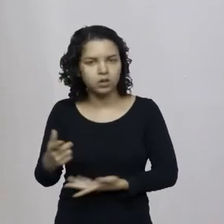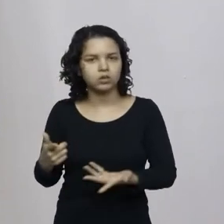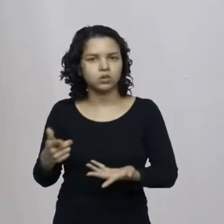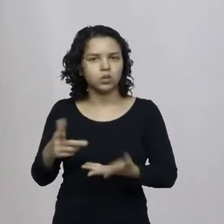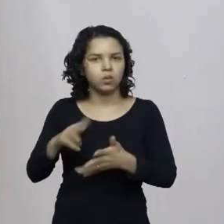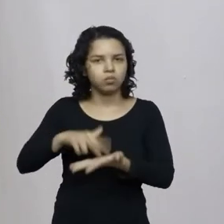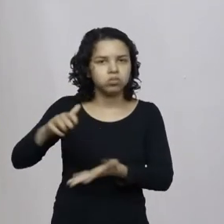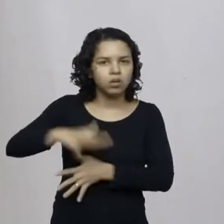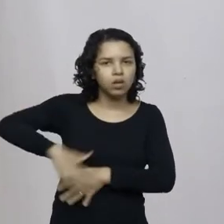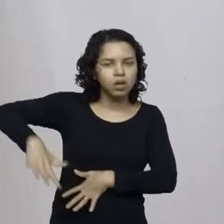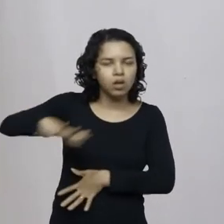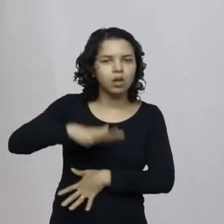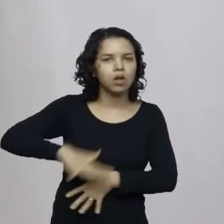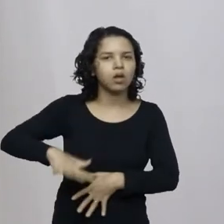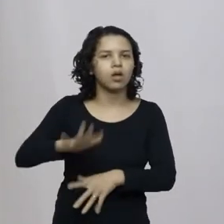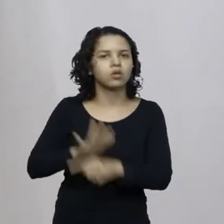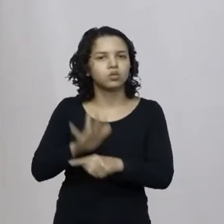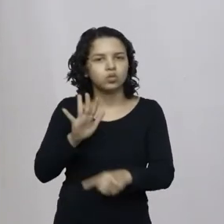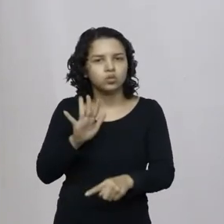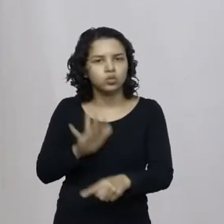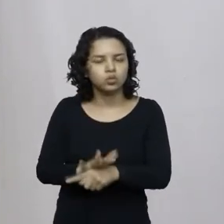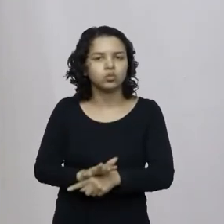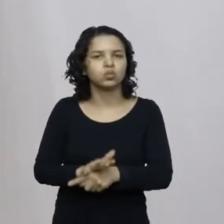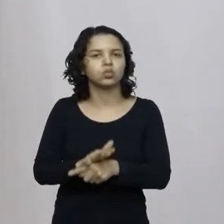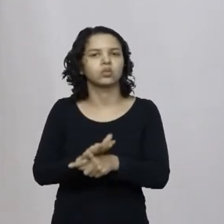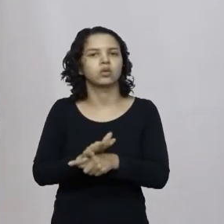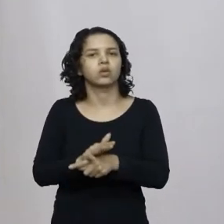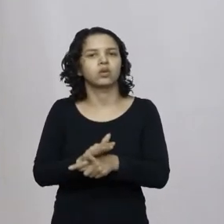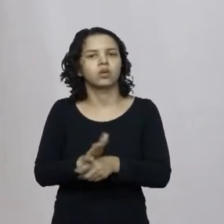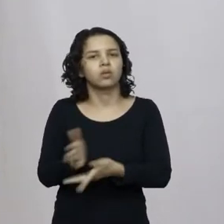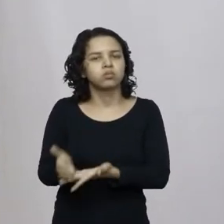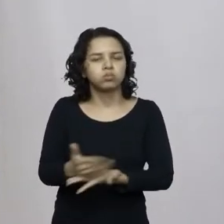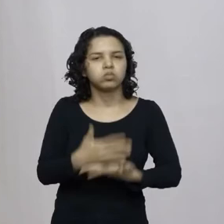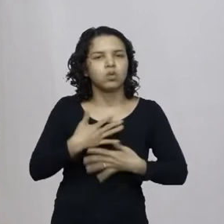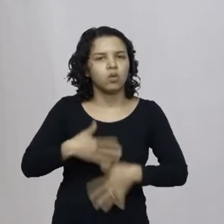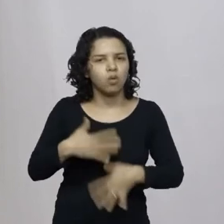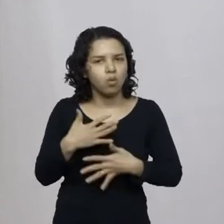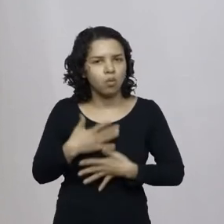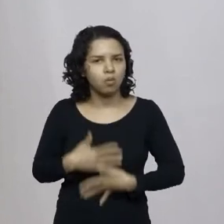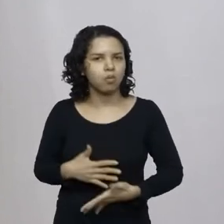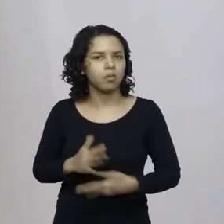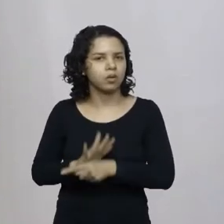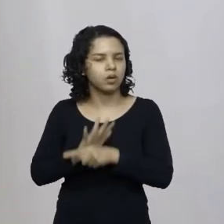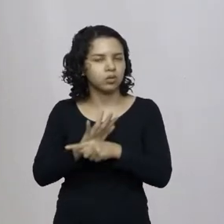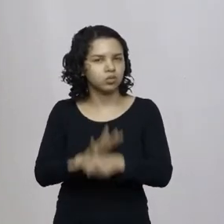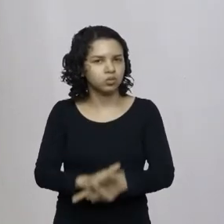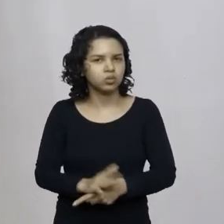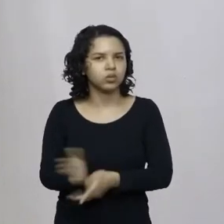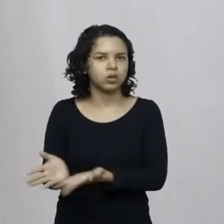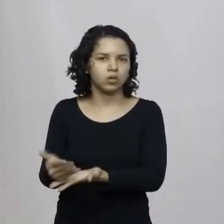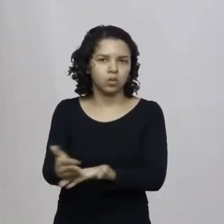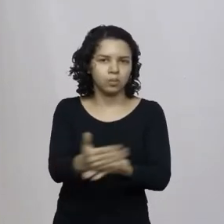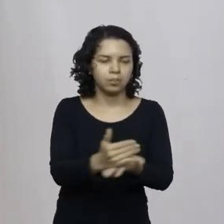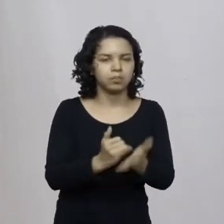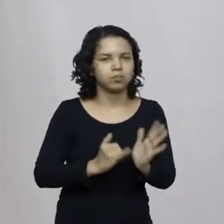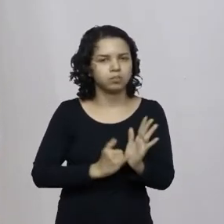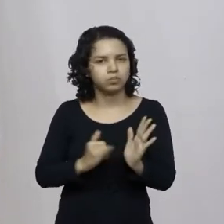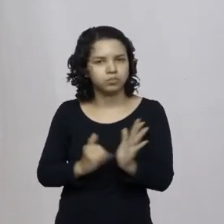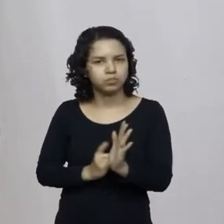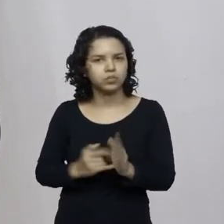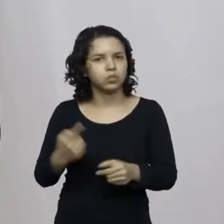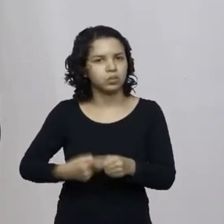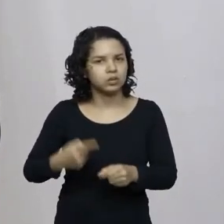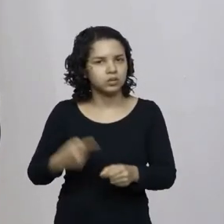coloca conforto dentro da casa recolhimento de tributos isso é importante assim como o município